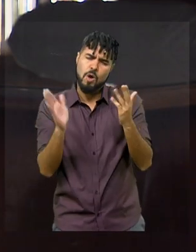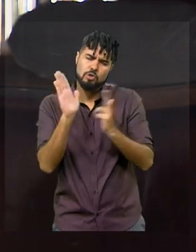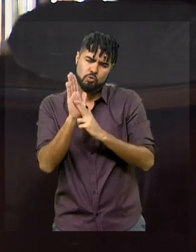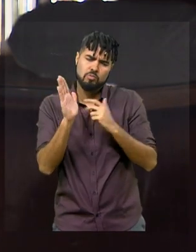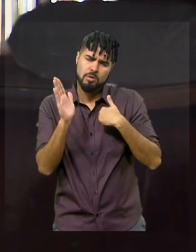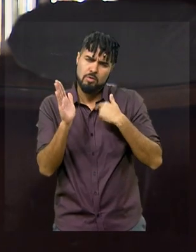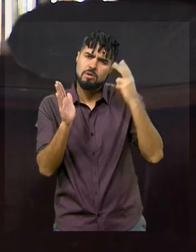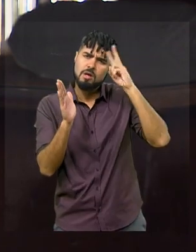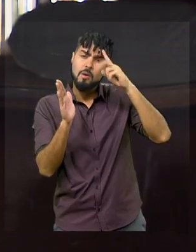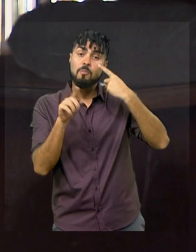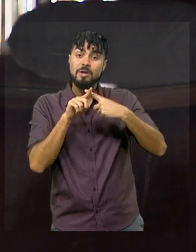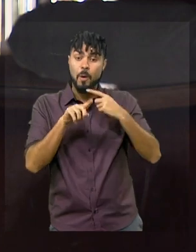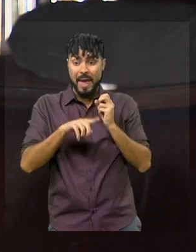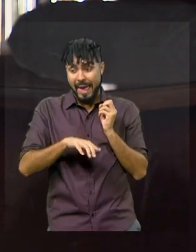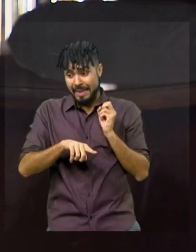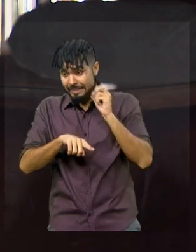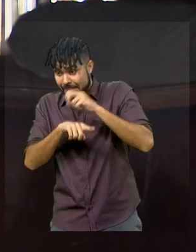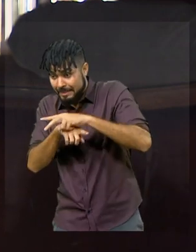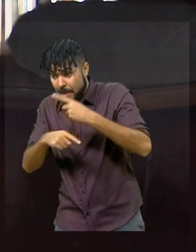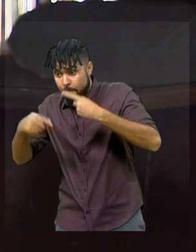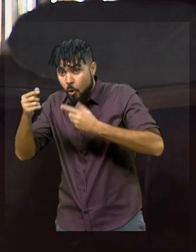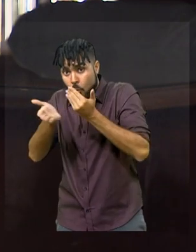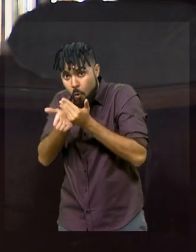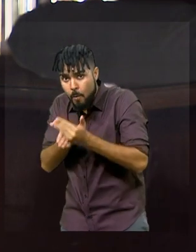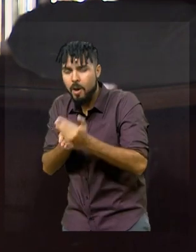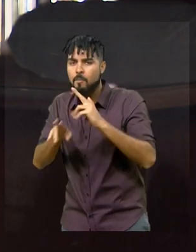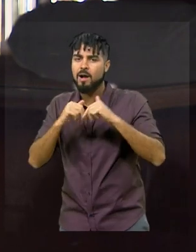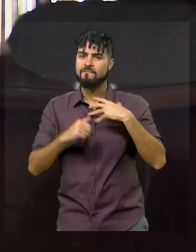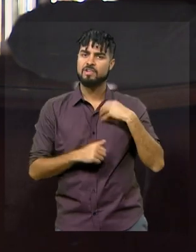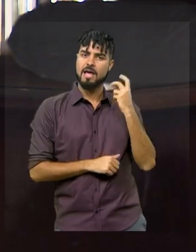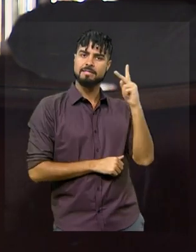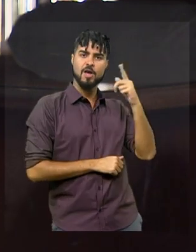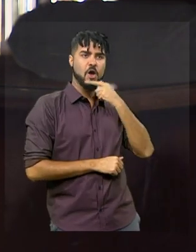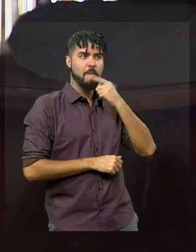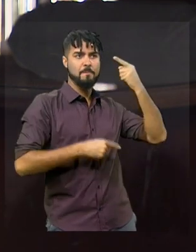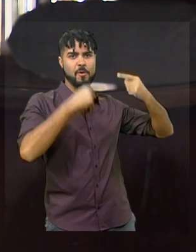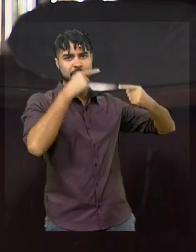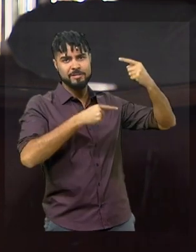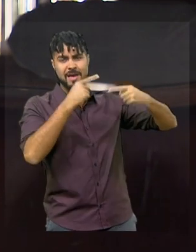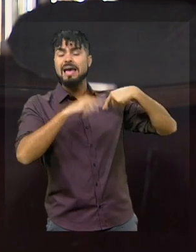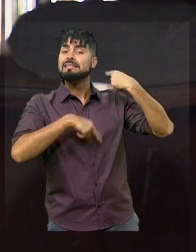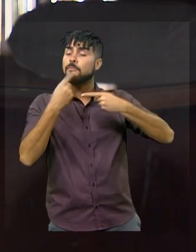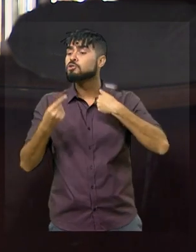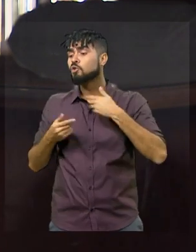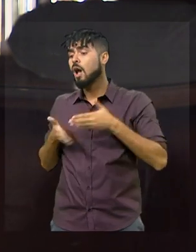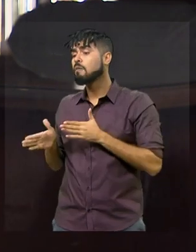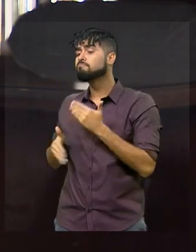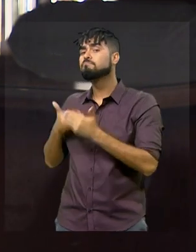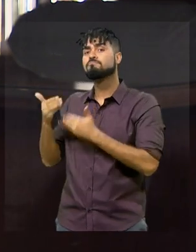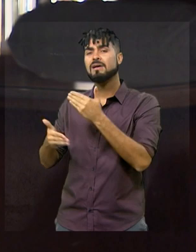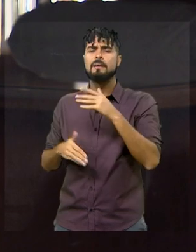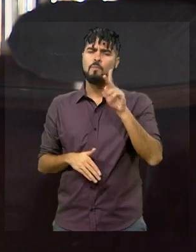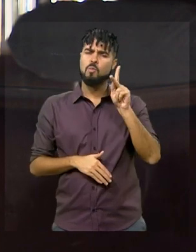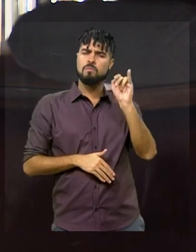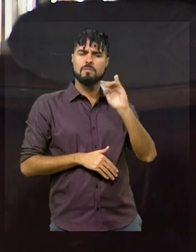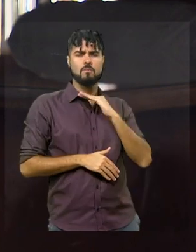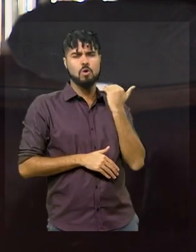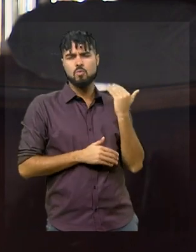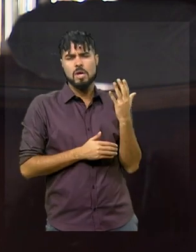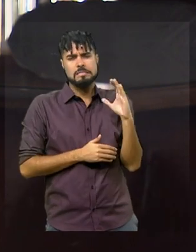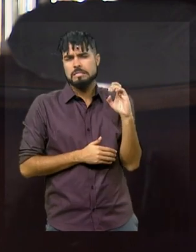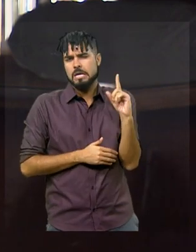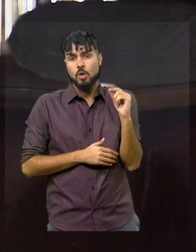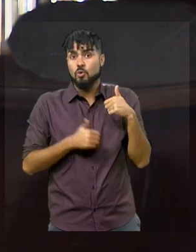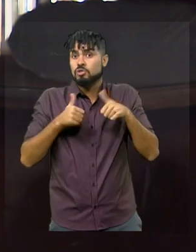filha de um homem público. E, a partir daí, eu acho que fui ocupando o meu espaço. Meu pai morreu ainda muito cedo, eu tinha começado a minha vida pública.